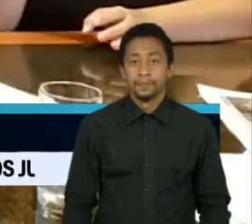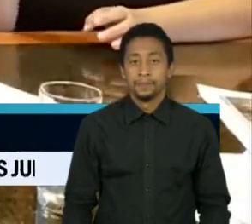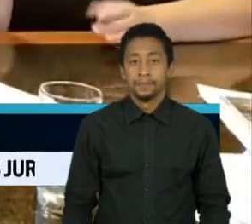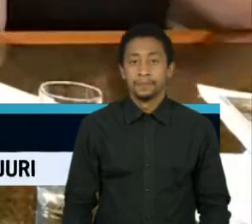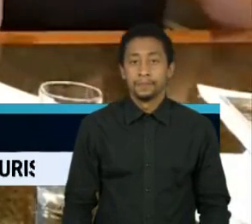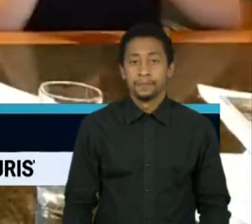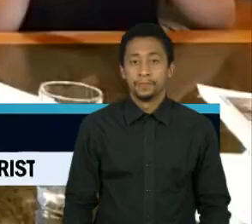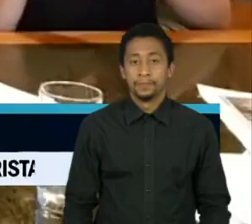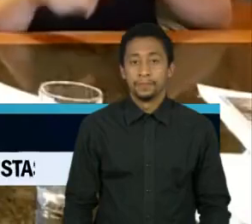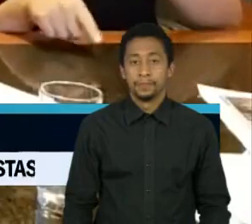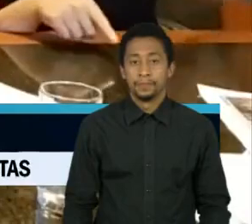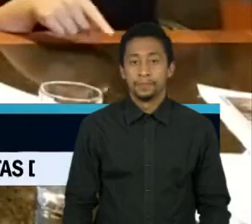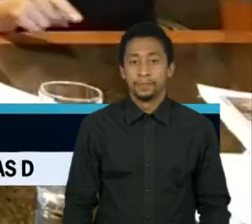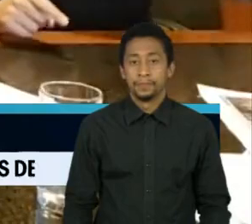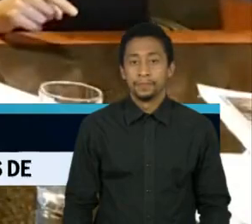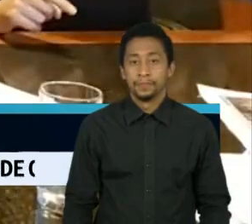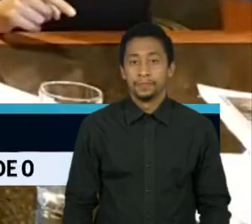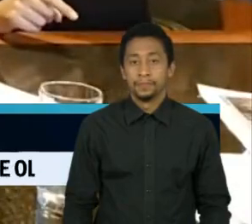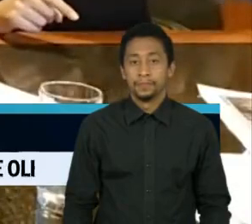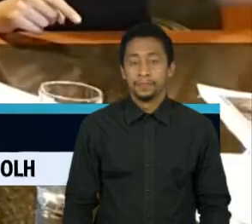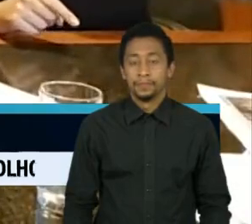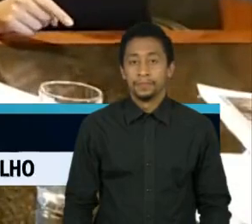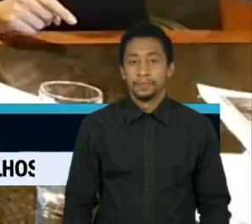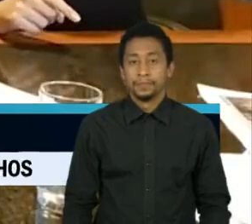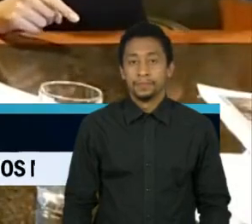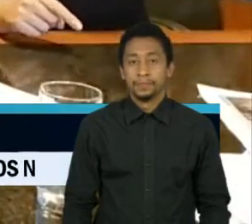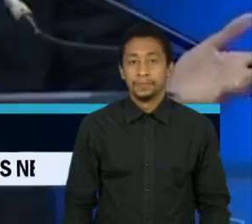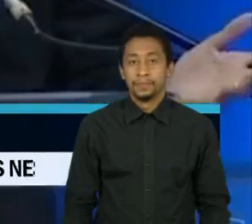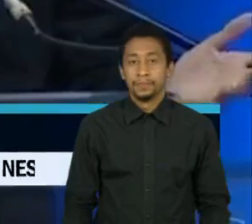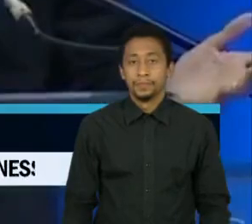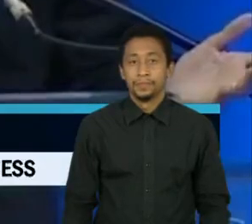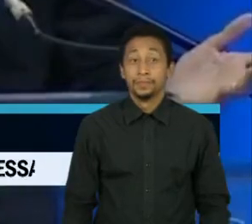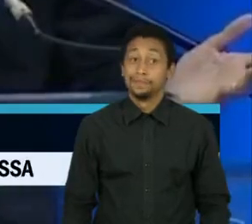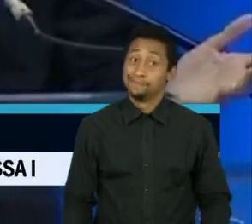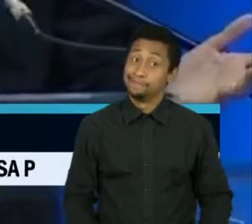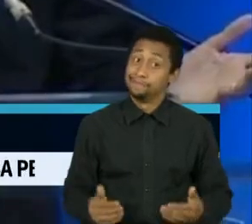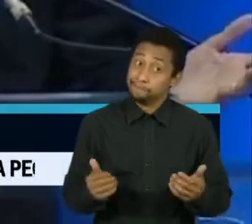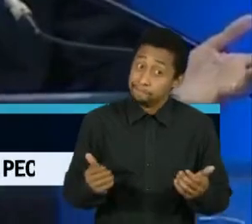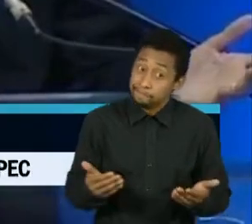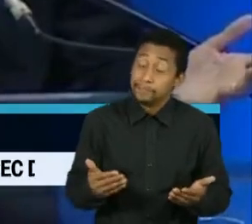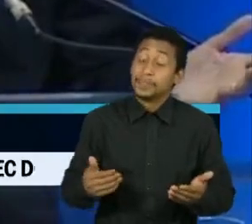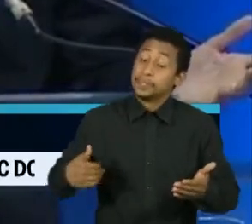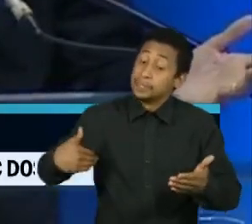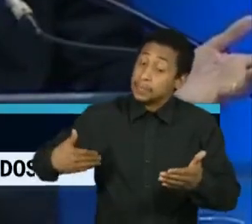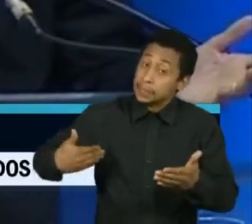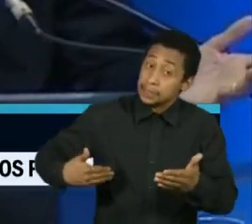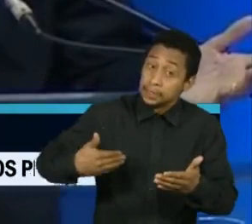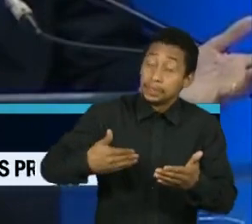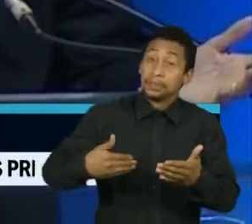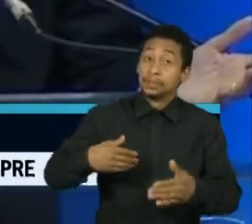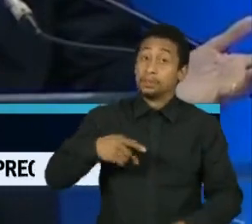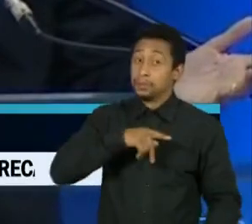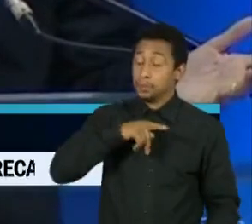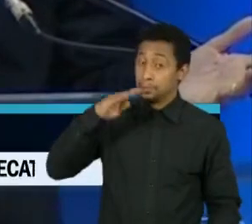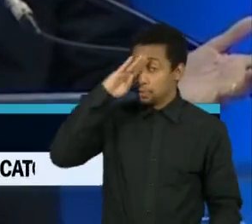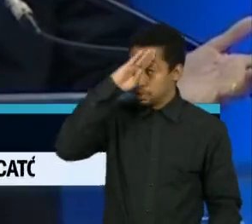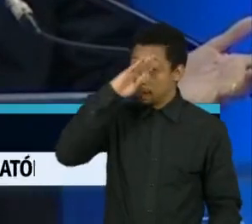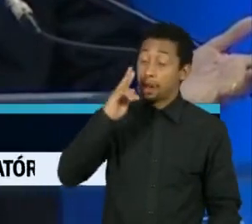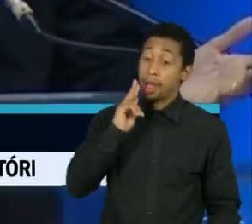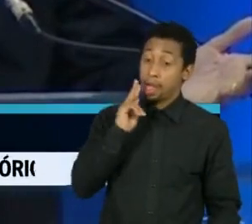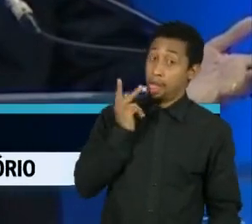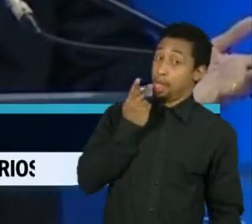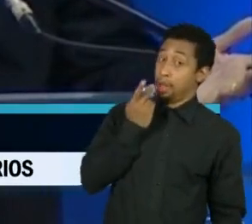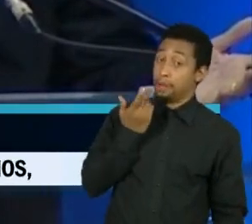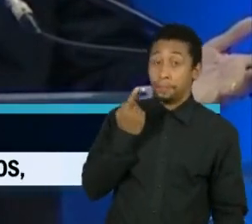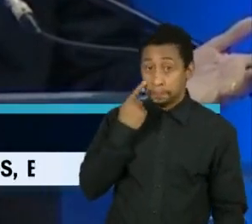Qual o problema nisso? Estão com medo? Já acertaram a fraude para 22? Mas, recentemente, parece ter mudado de opinião.